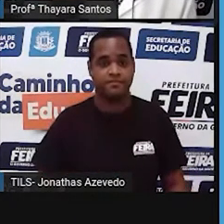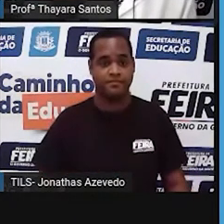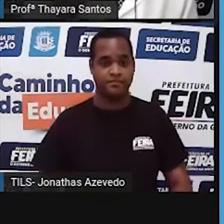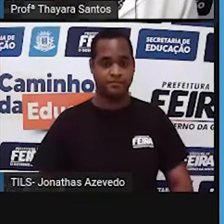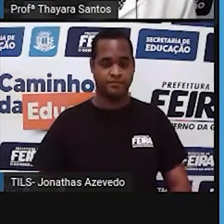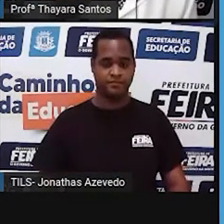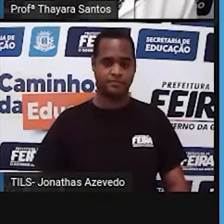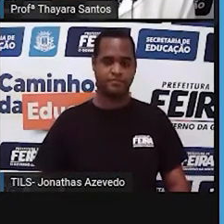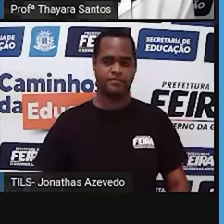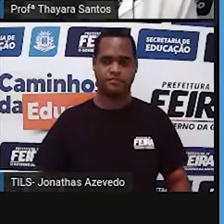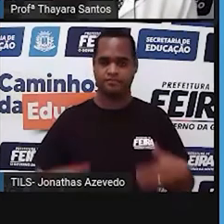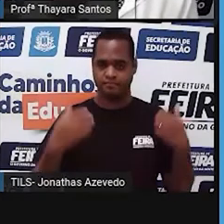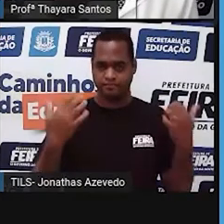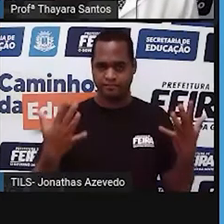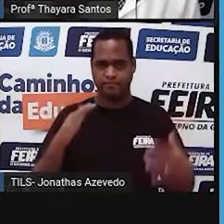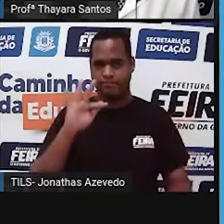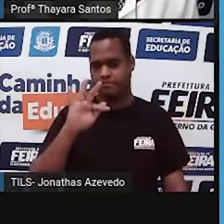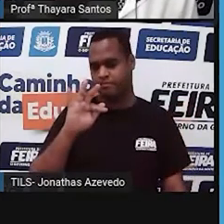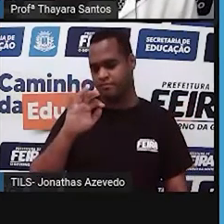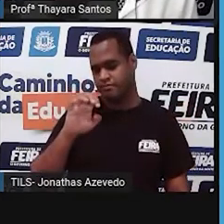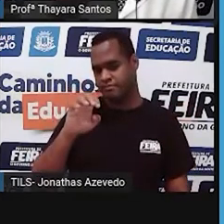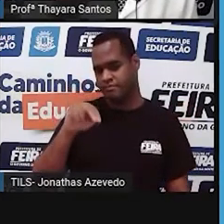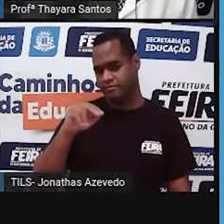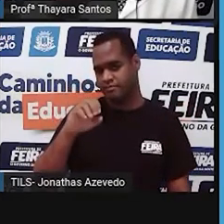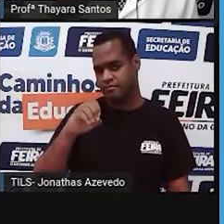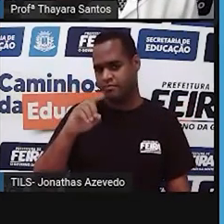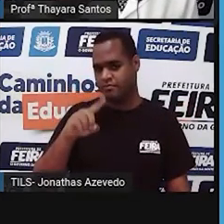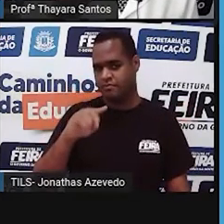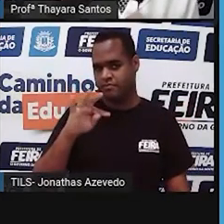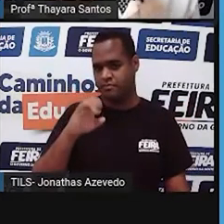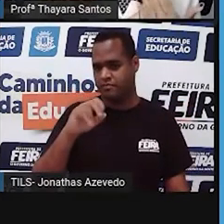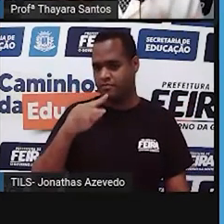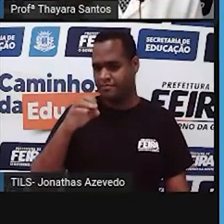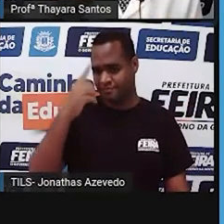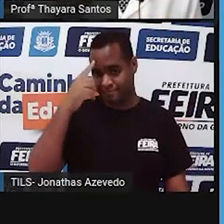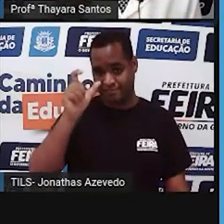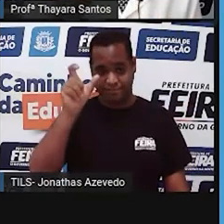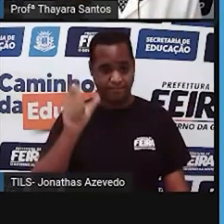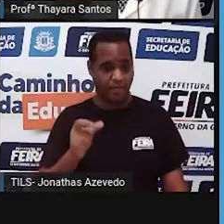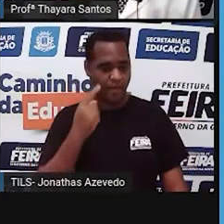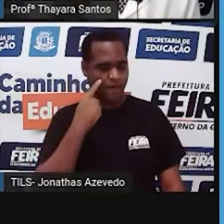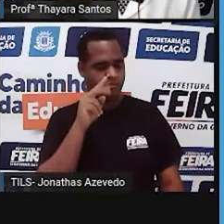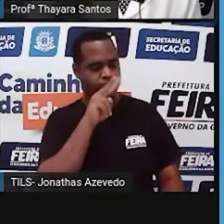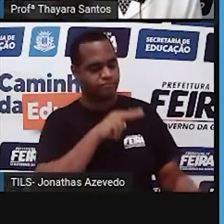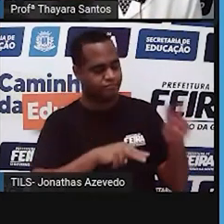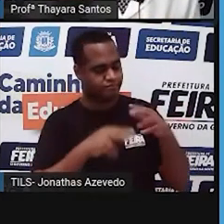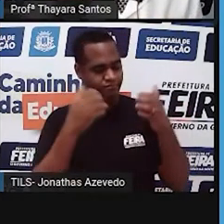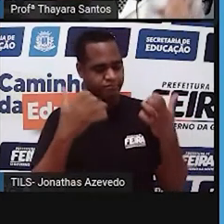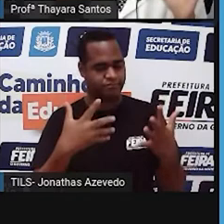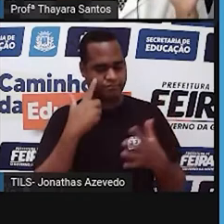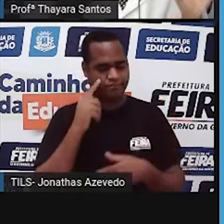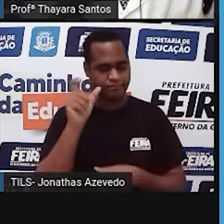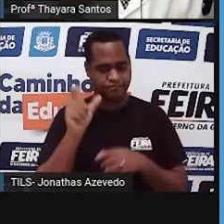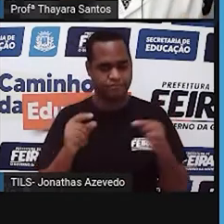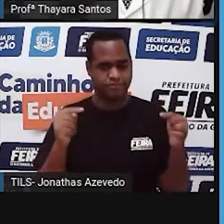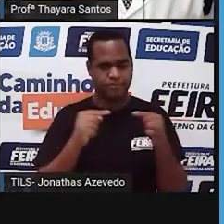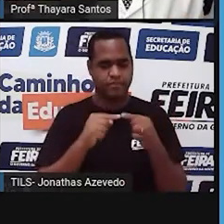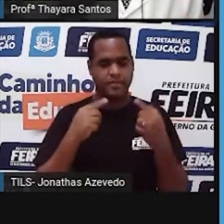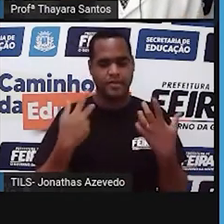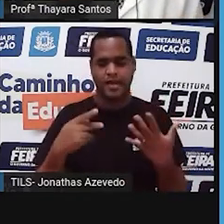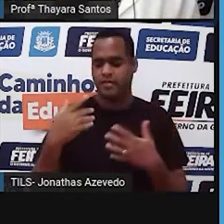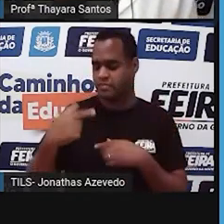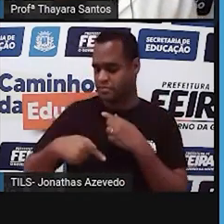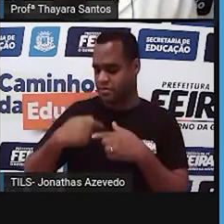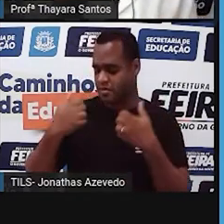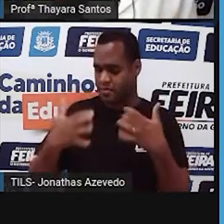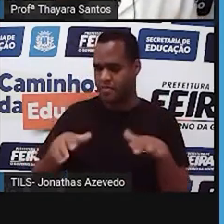Então, o fenótipo é o que a gente chama de característica observável. E ele é determinado pelo genótipo e também